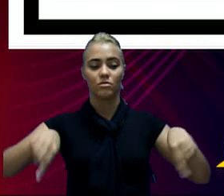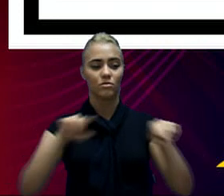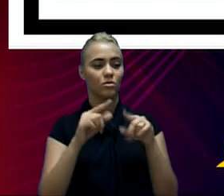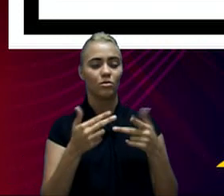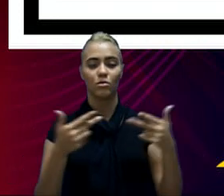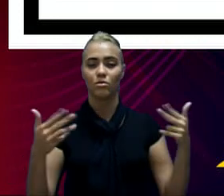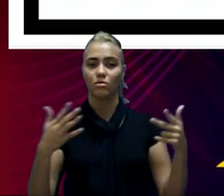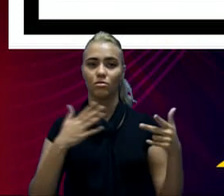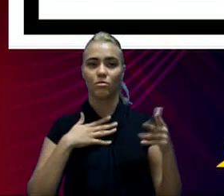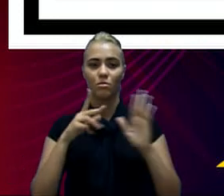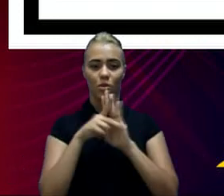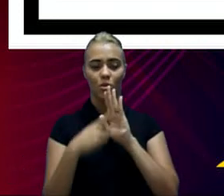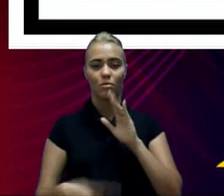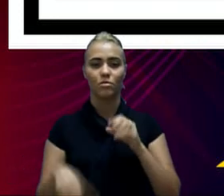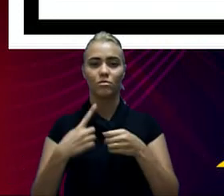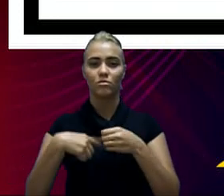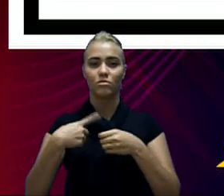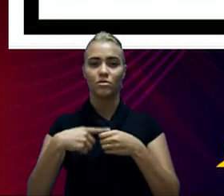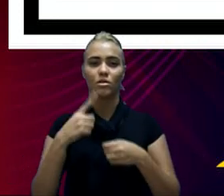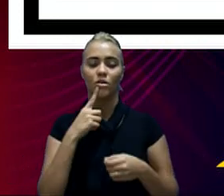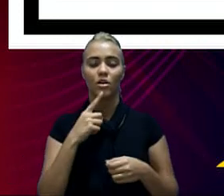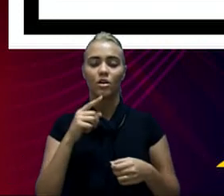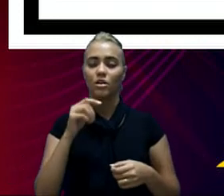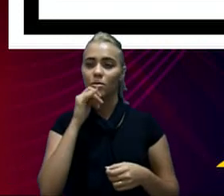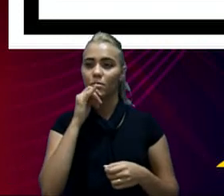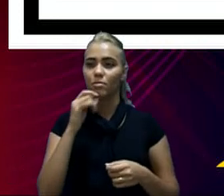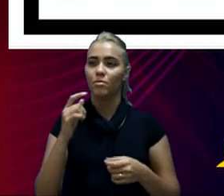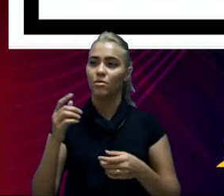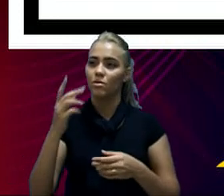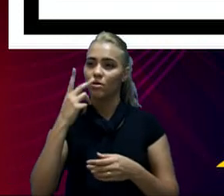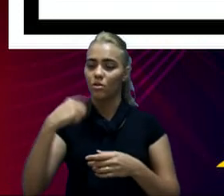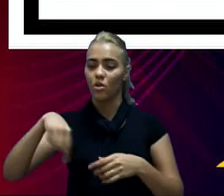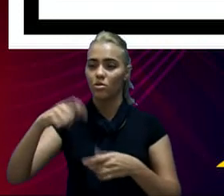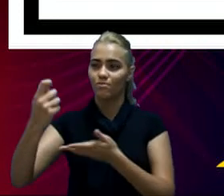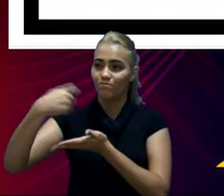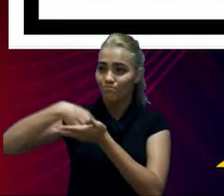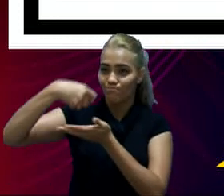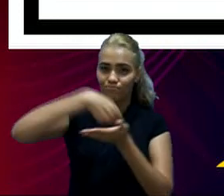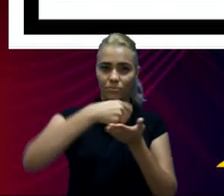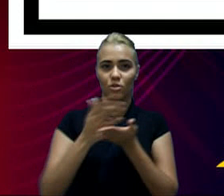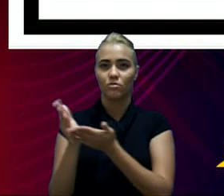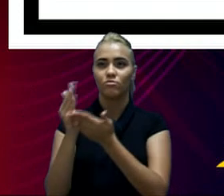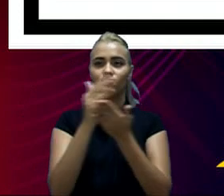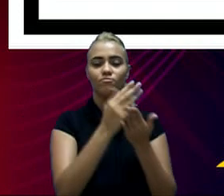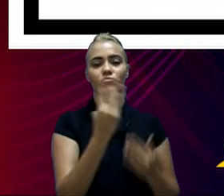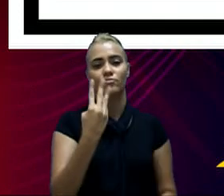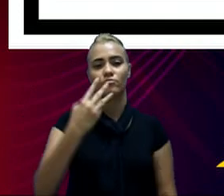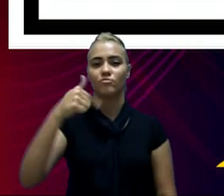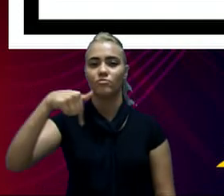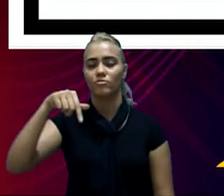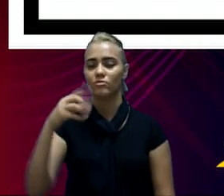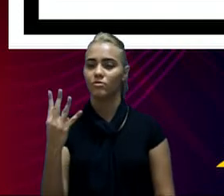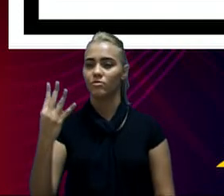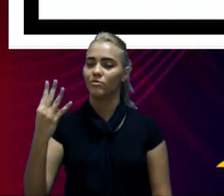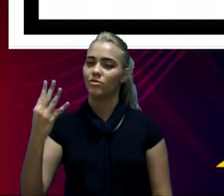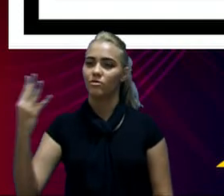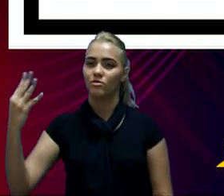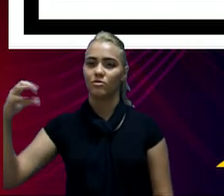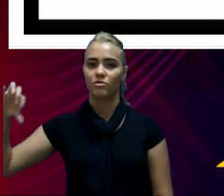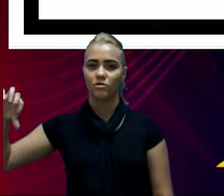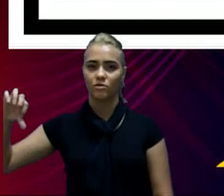são operações de crédito, por exemplo, que recebemos em 2019, 37,449,